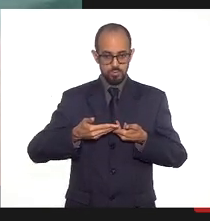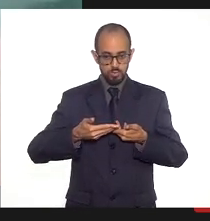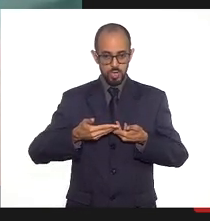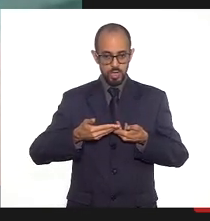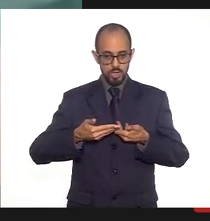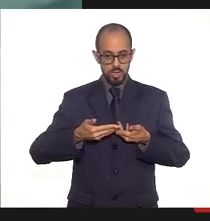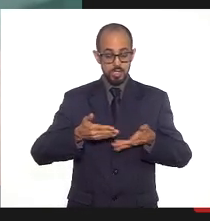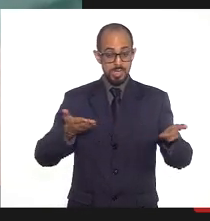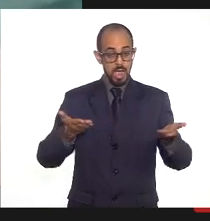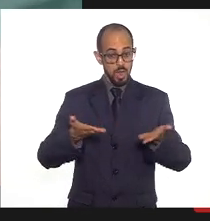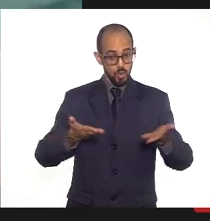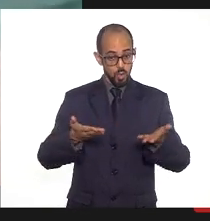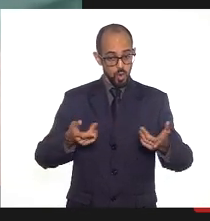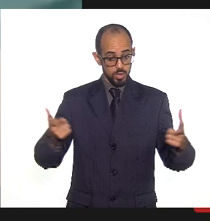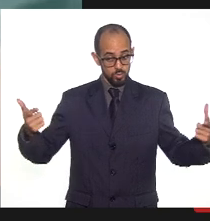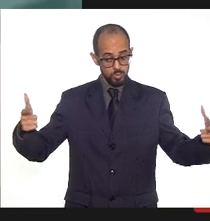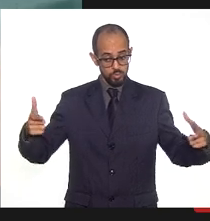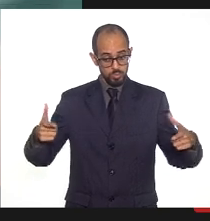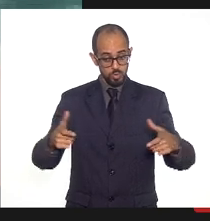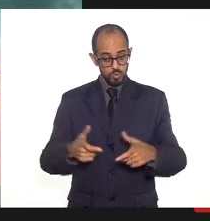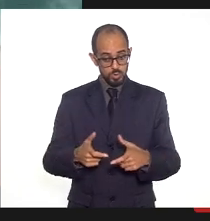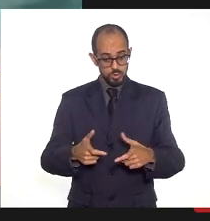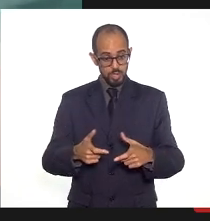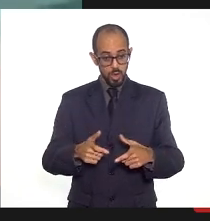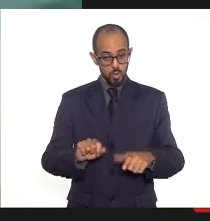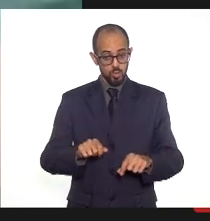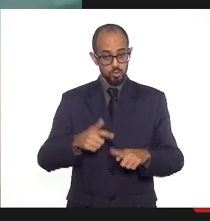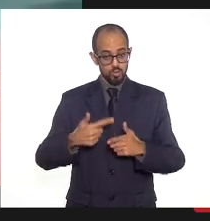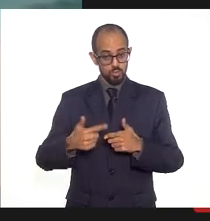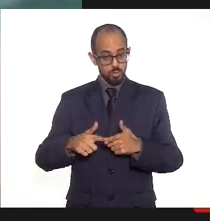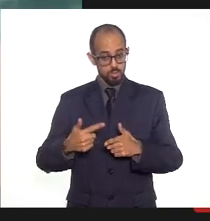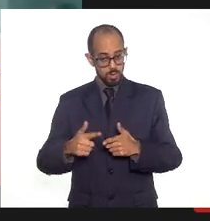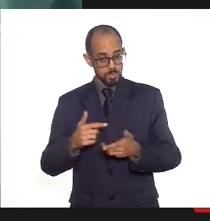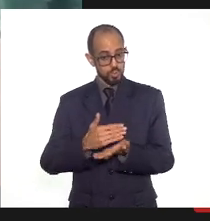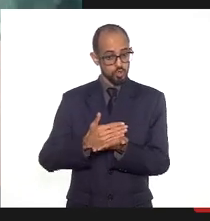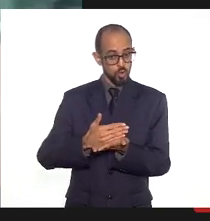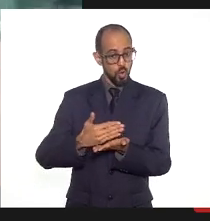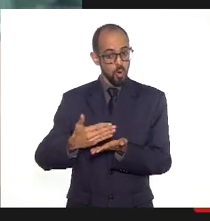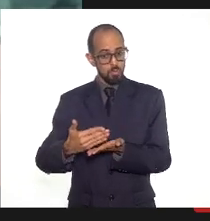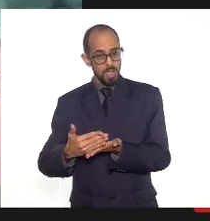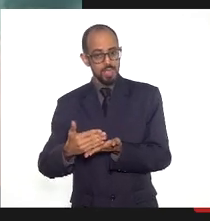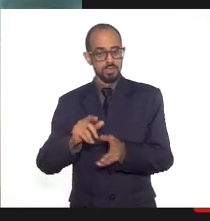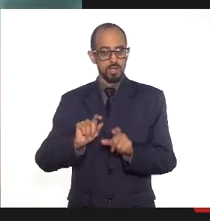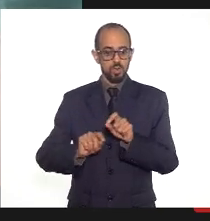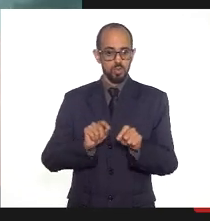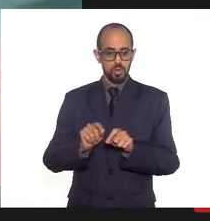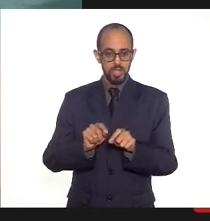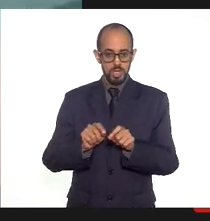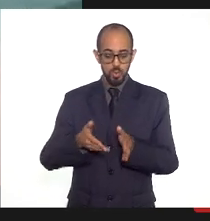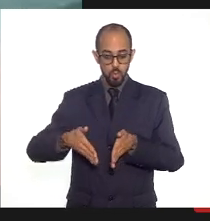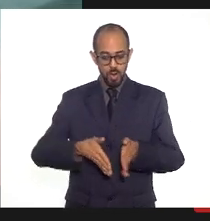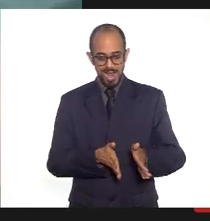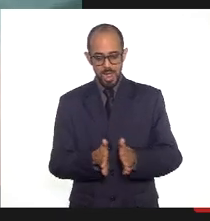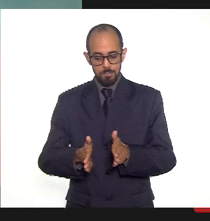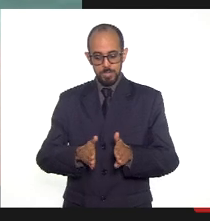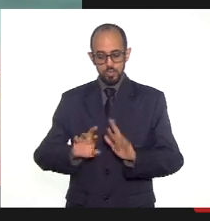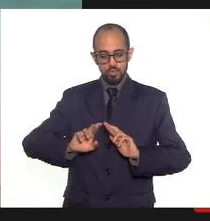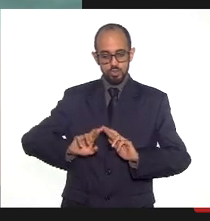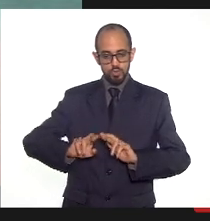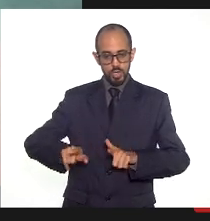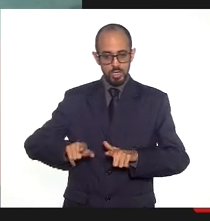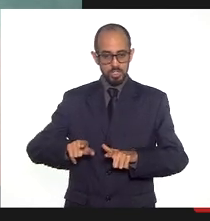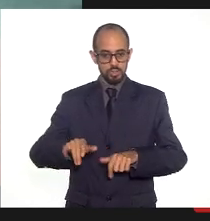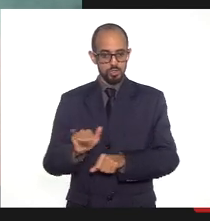E agora, com a redução de casos, a gente começa a fazer um caminho contrário para